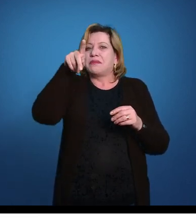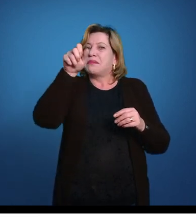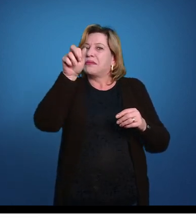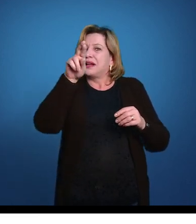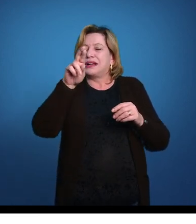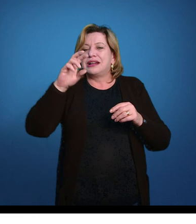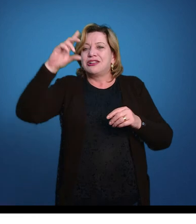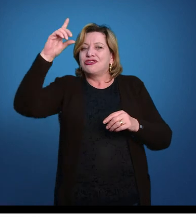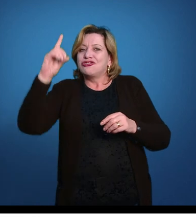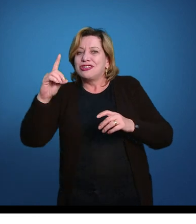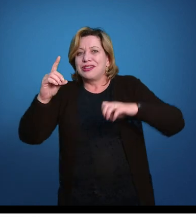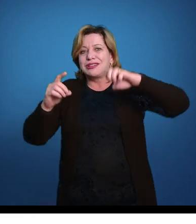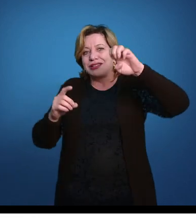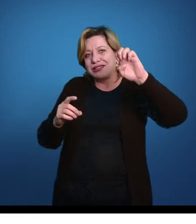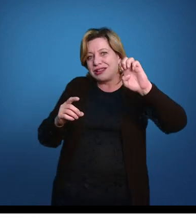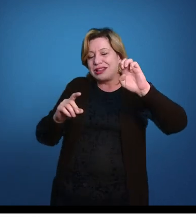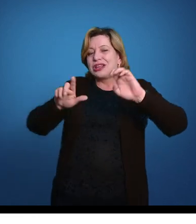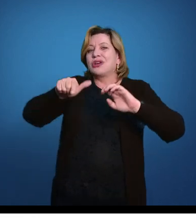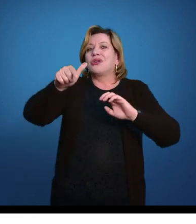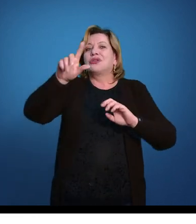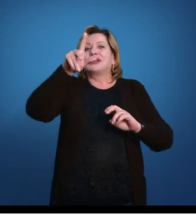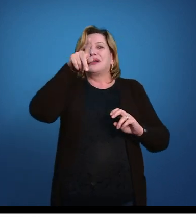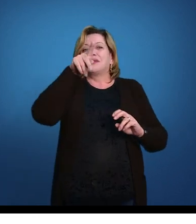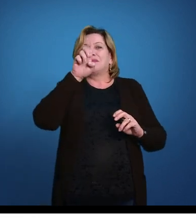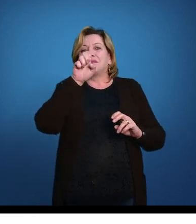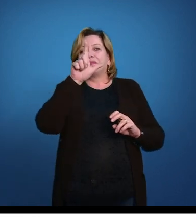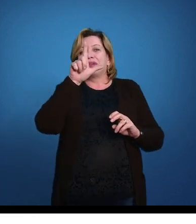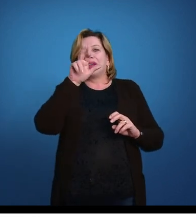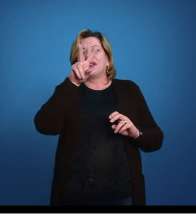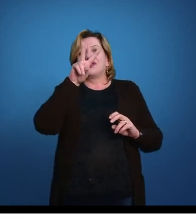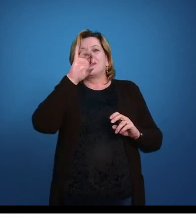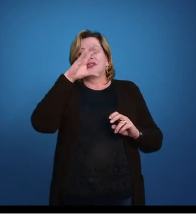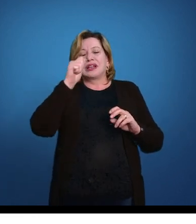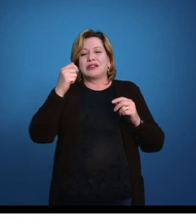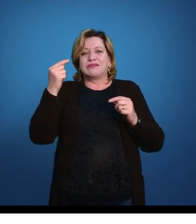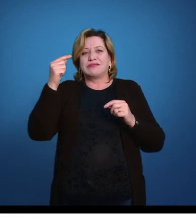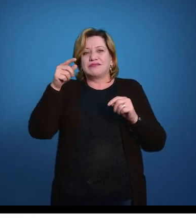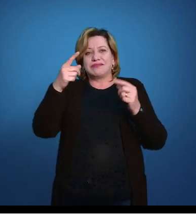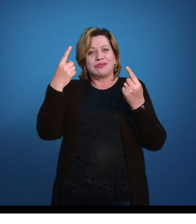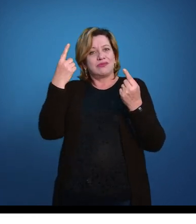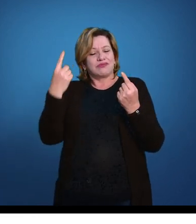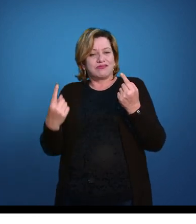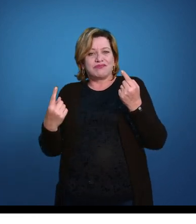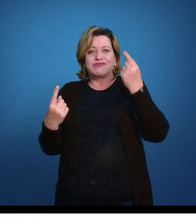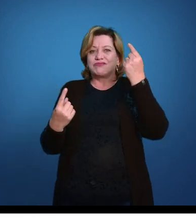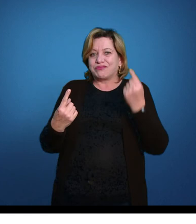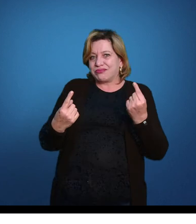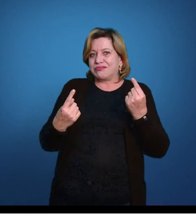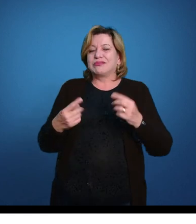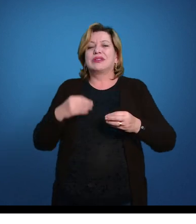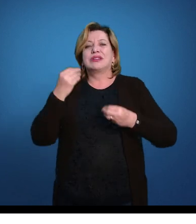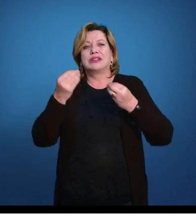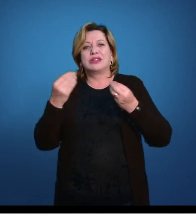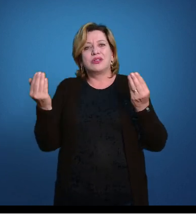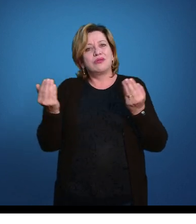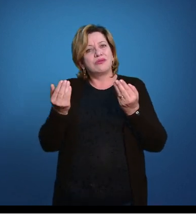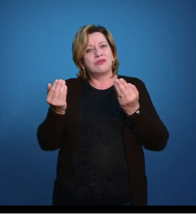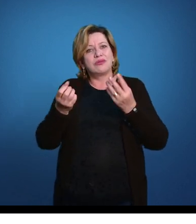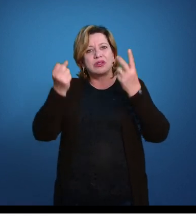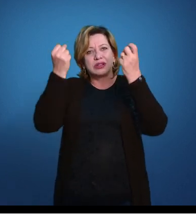direita, e as nadadeiras pélvicas, e nós temos uma direita e uma esquerda também, ok? Então, esse é o nosso